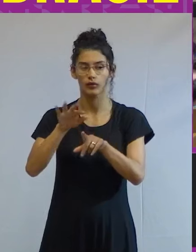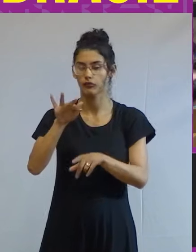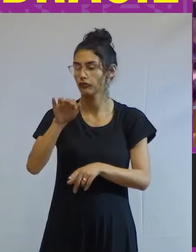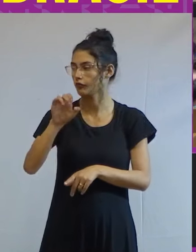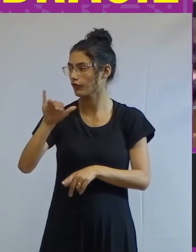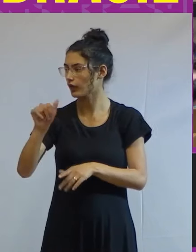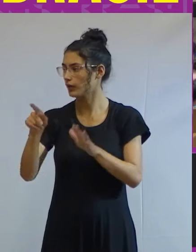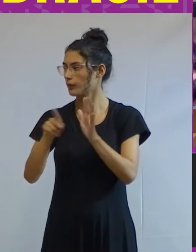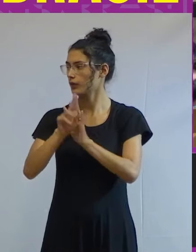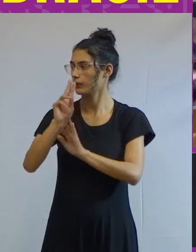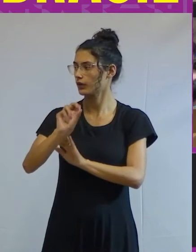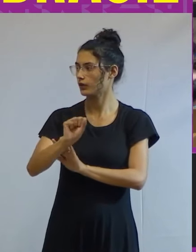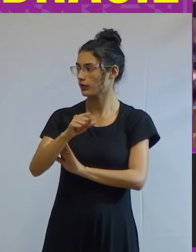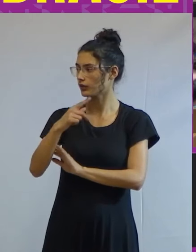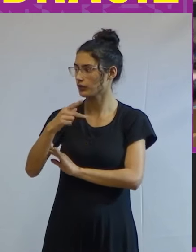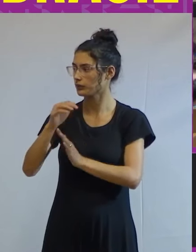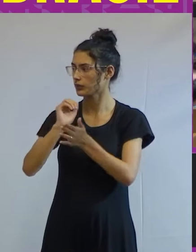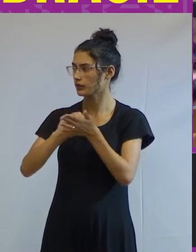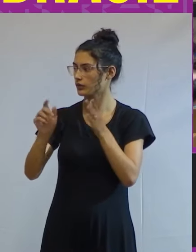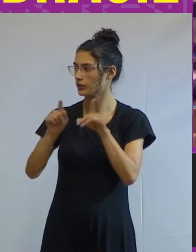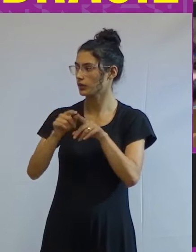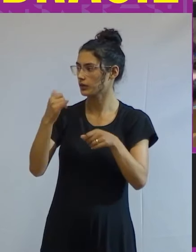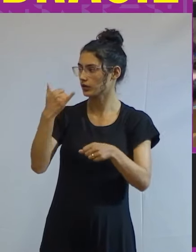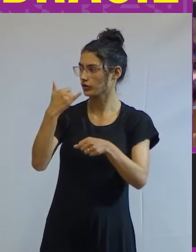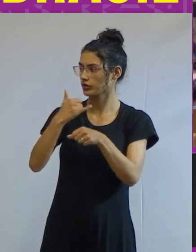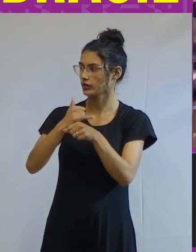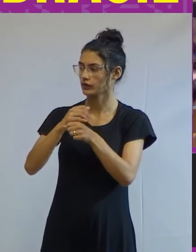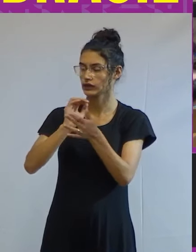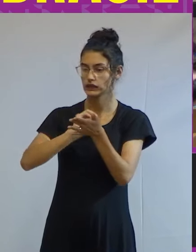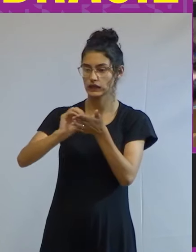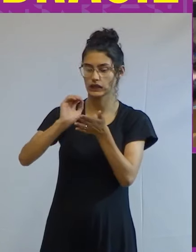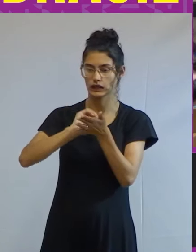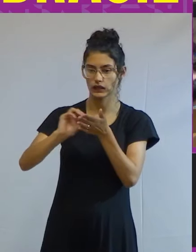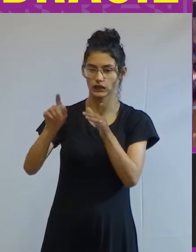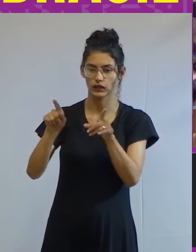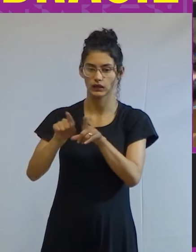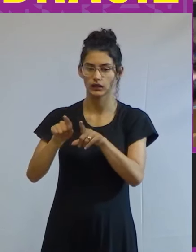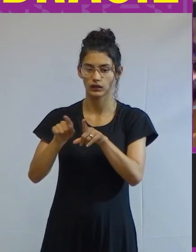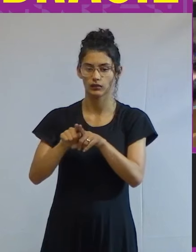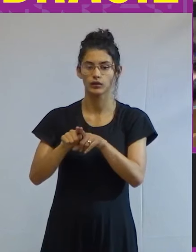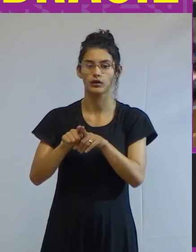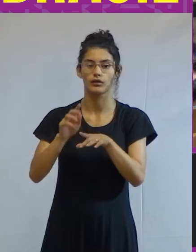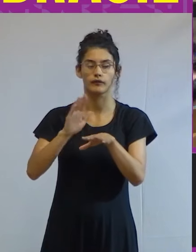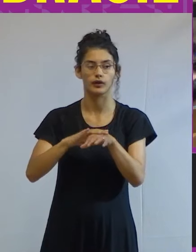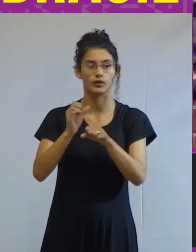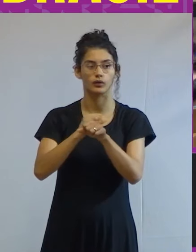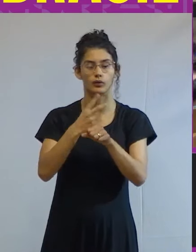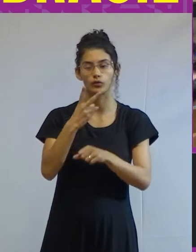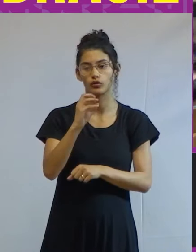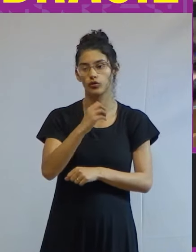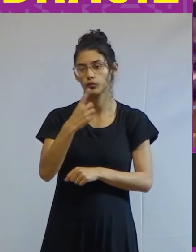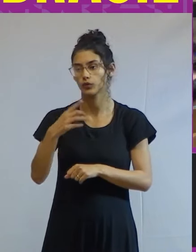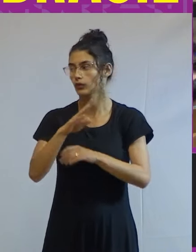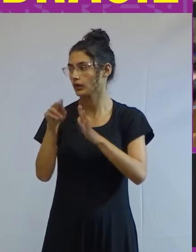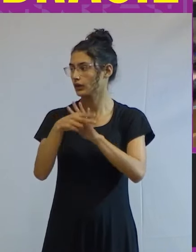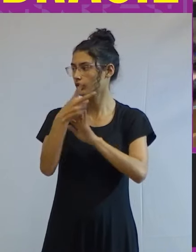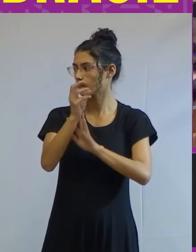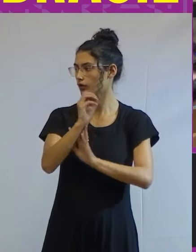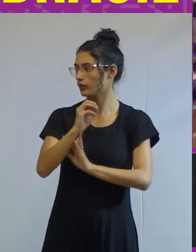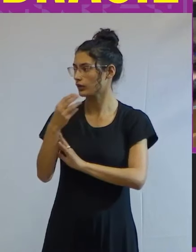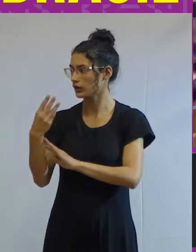na USP, foi assessora-chefe do gabinete da Secretaria de Finanças de 2001 a 2003